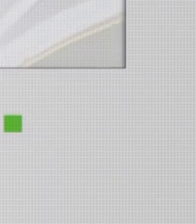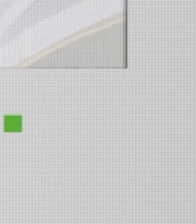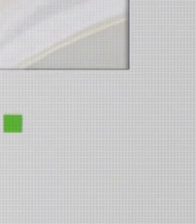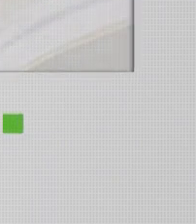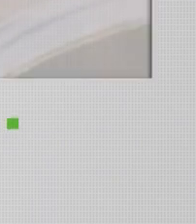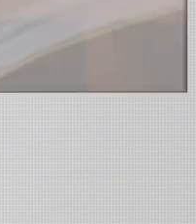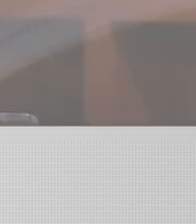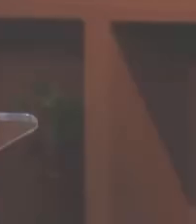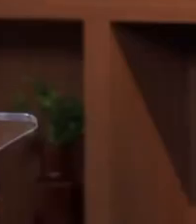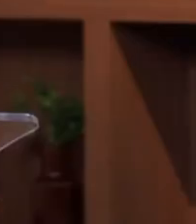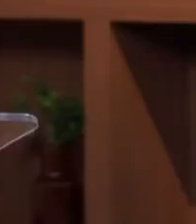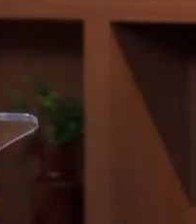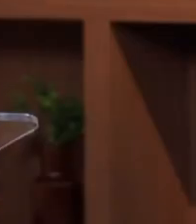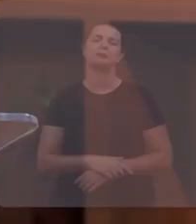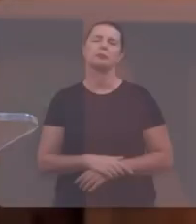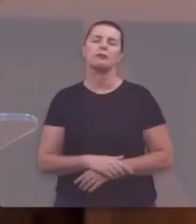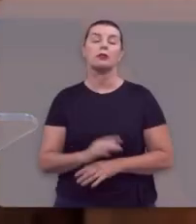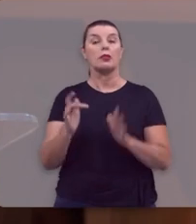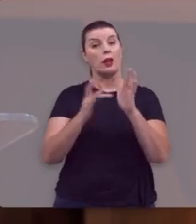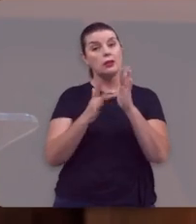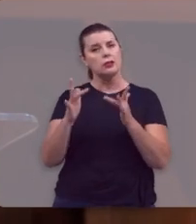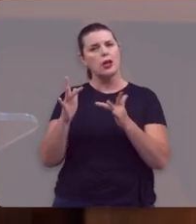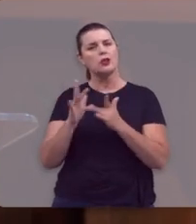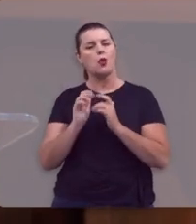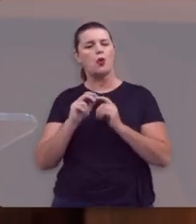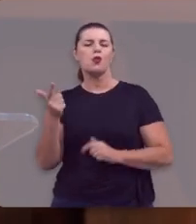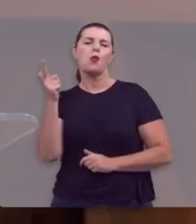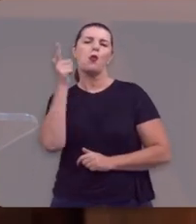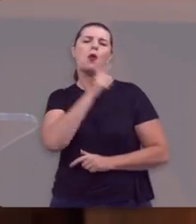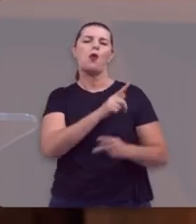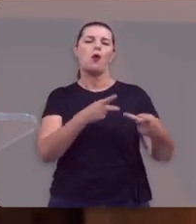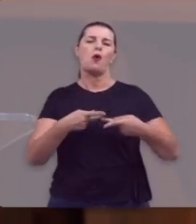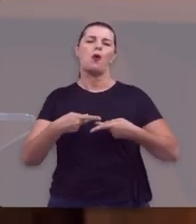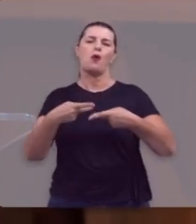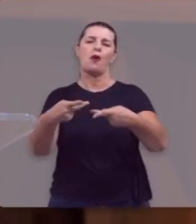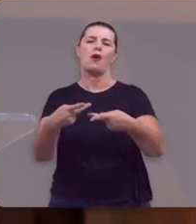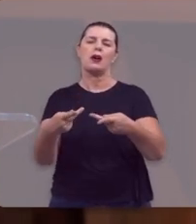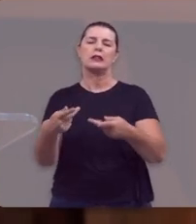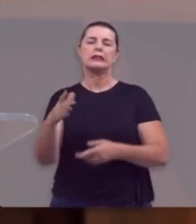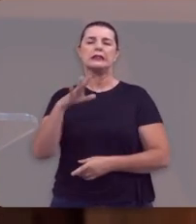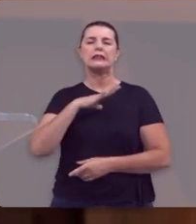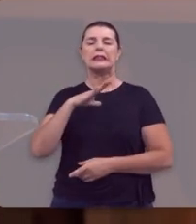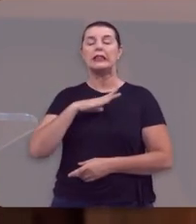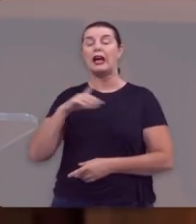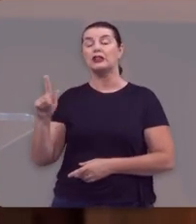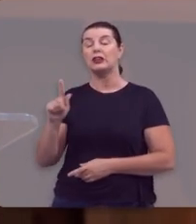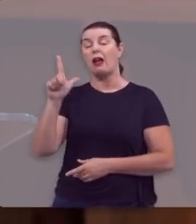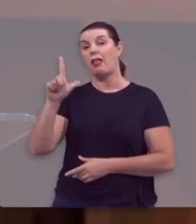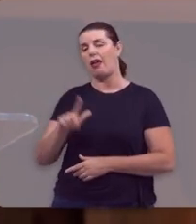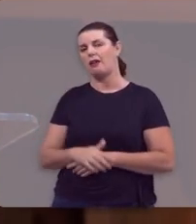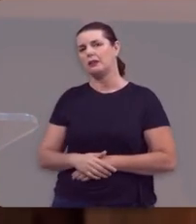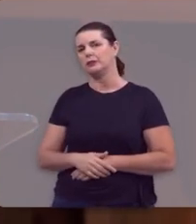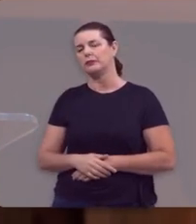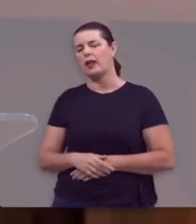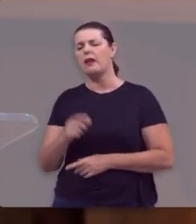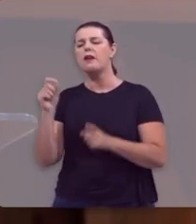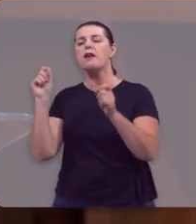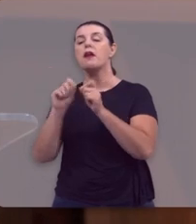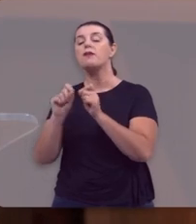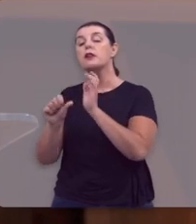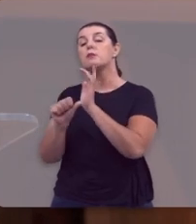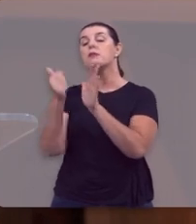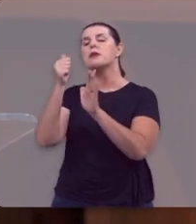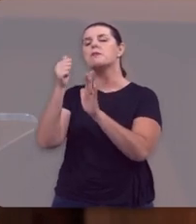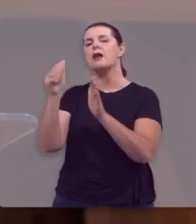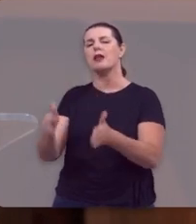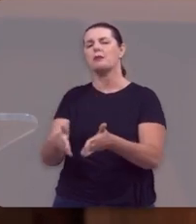nele. Jesus foi convidado para um casamento em Caná da Galiléia e ali ele realizou